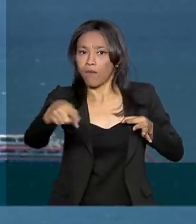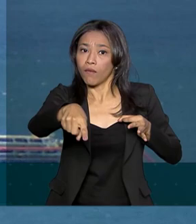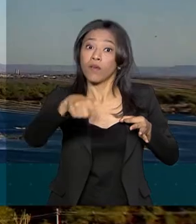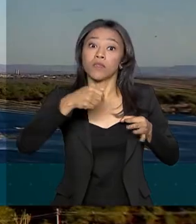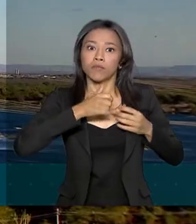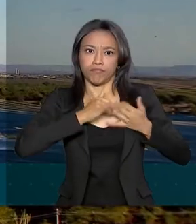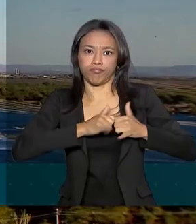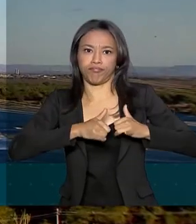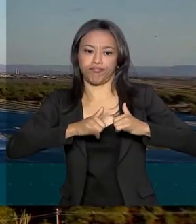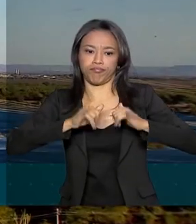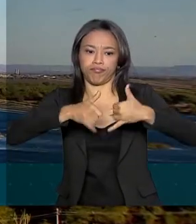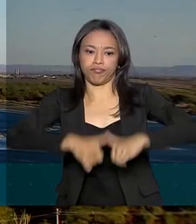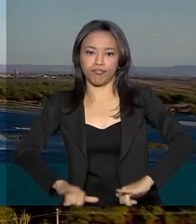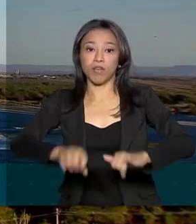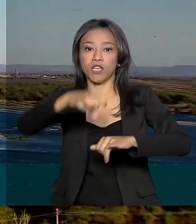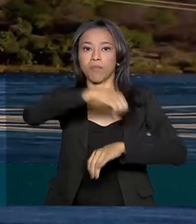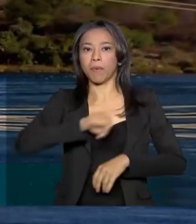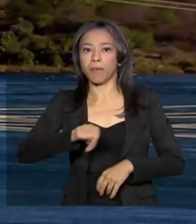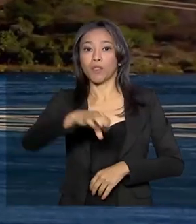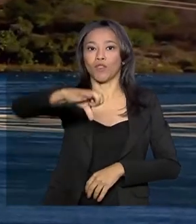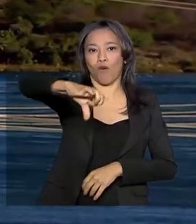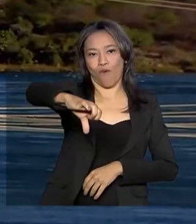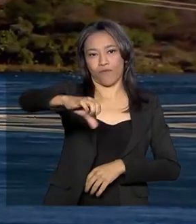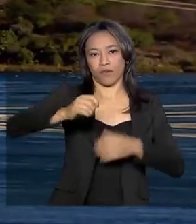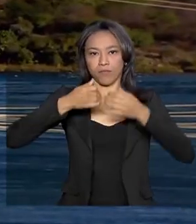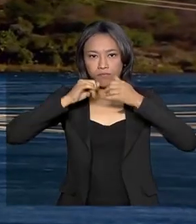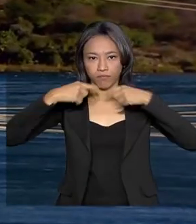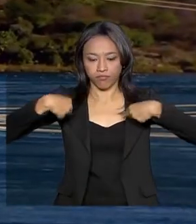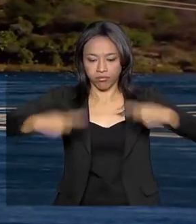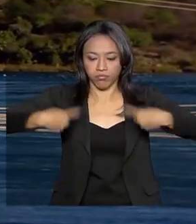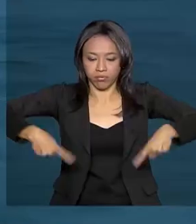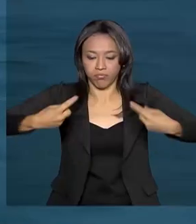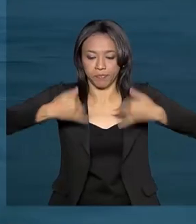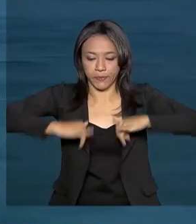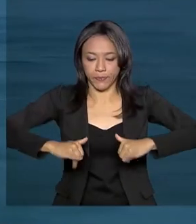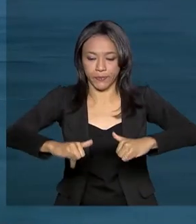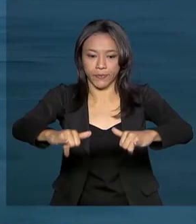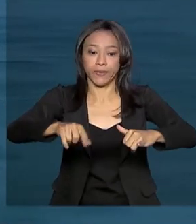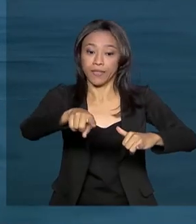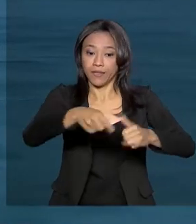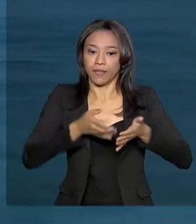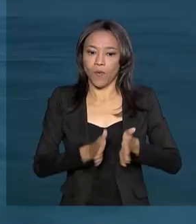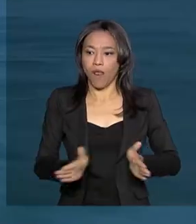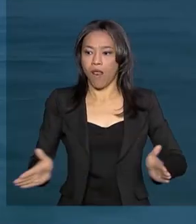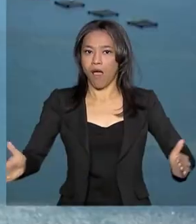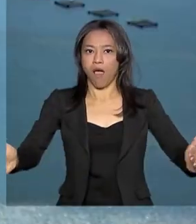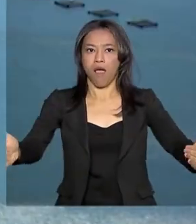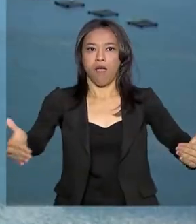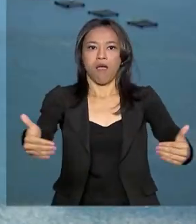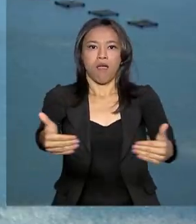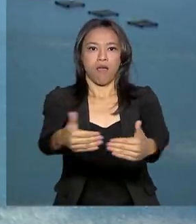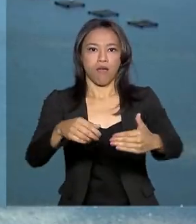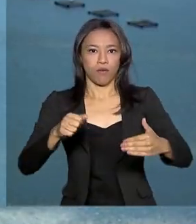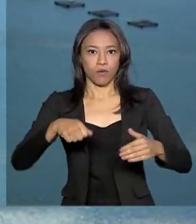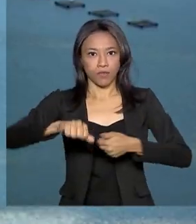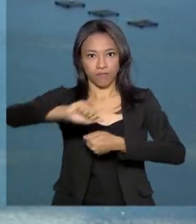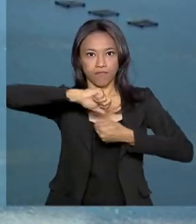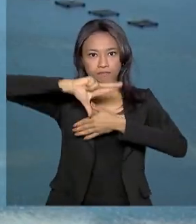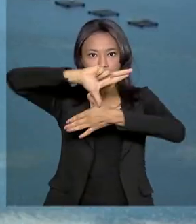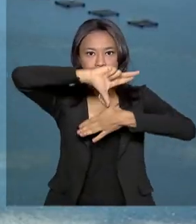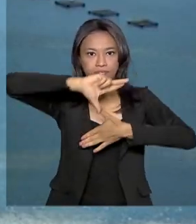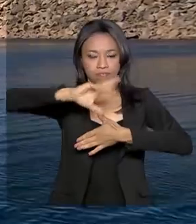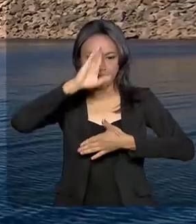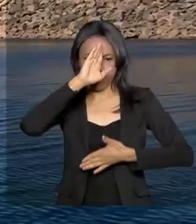energia em nove hidrelétricas e alimentam o maior lago artificial da América Latina. E é na represa de